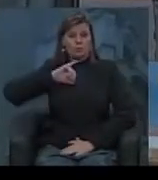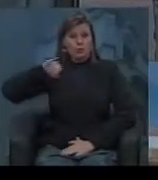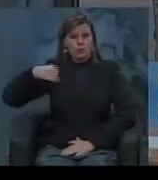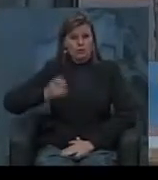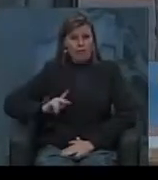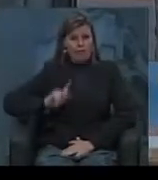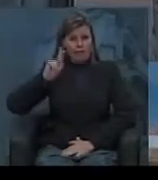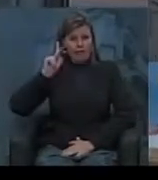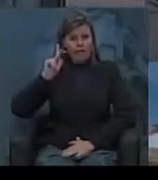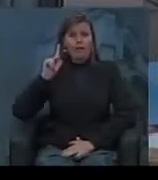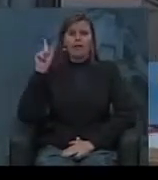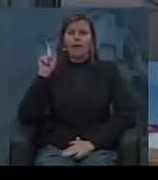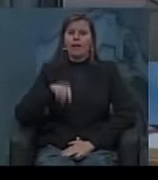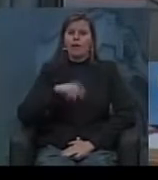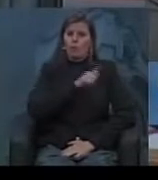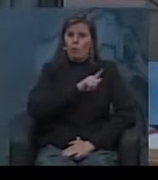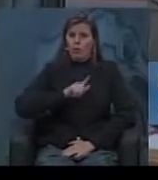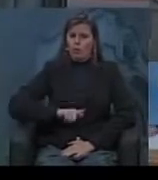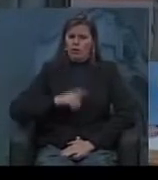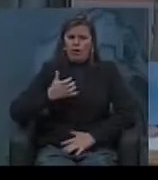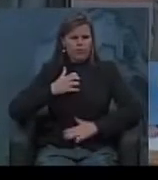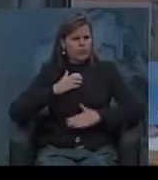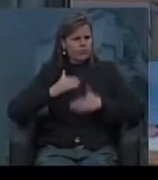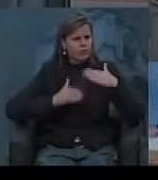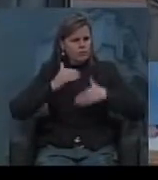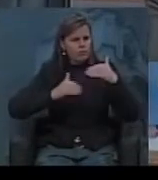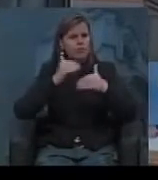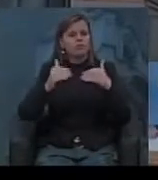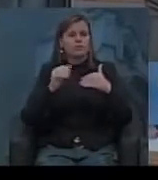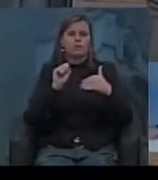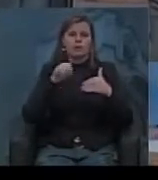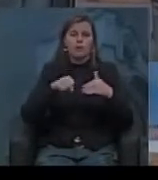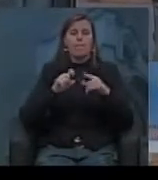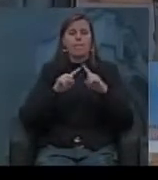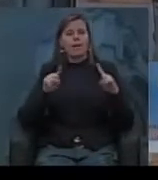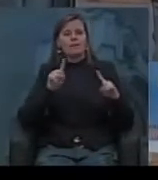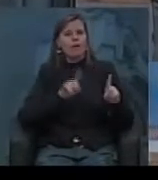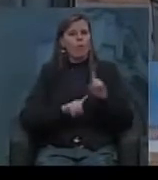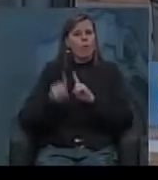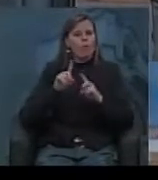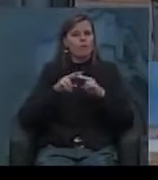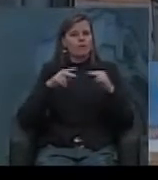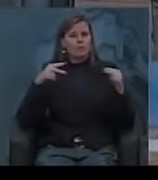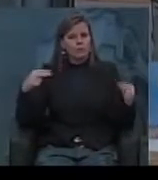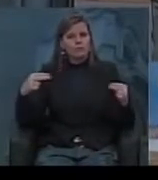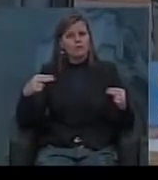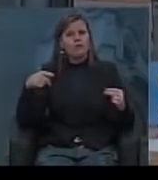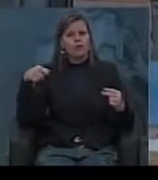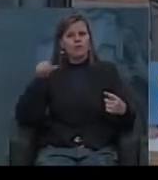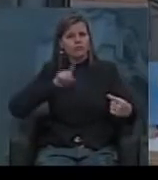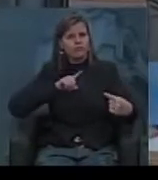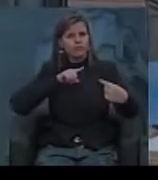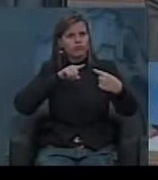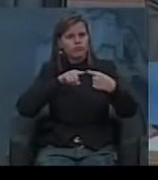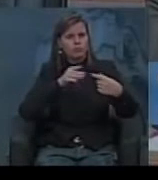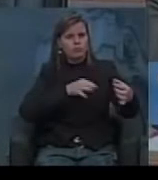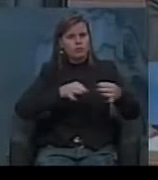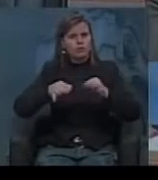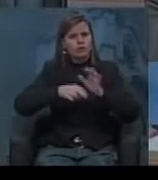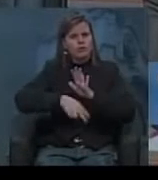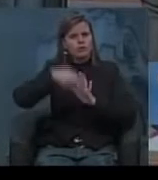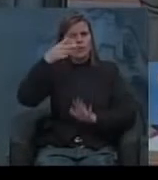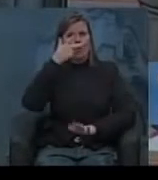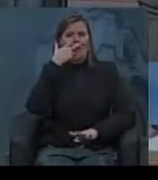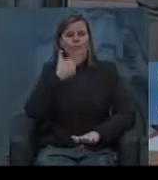seja considerado um governo desenvolvimentista, algumas coisas ele vai a caminho do projeto nacional desenvolvimentista do